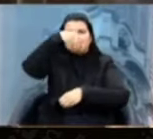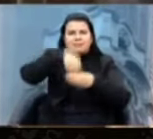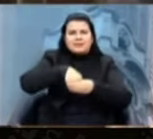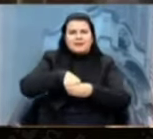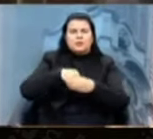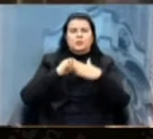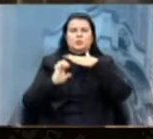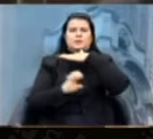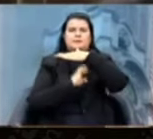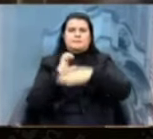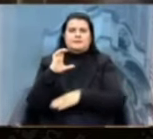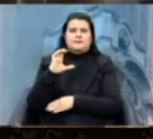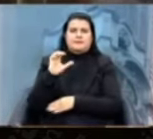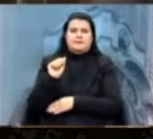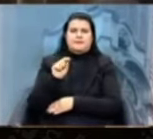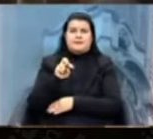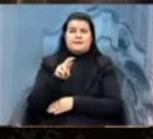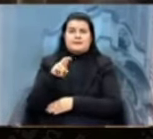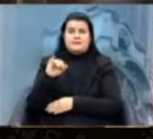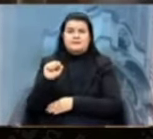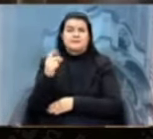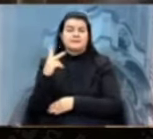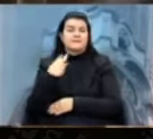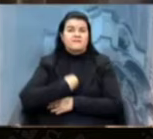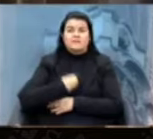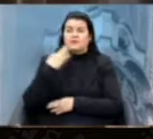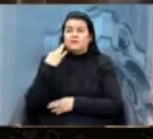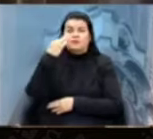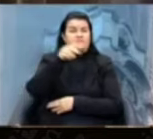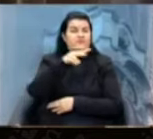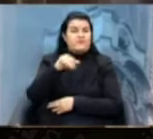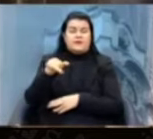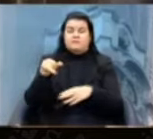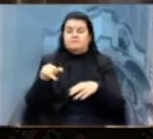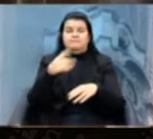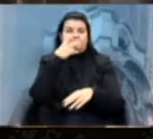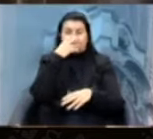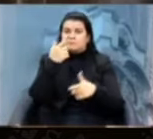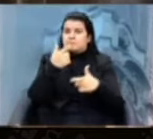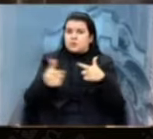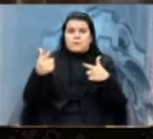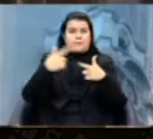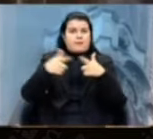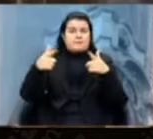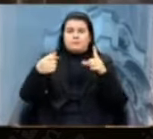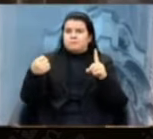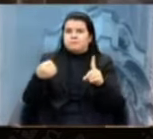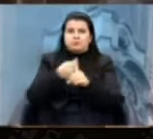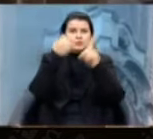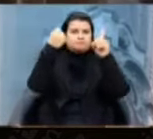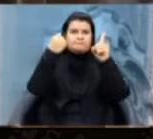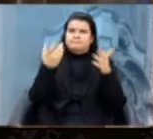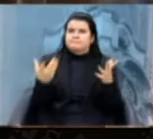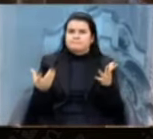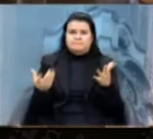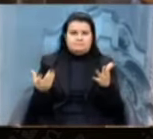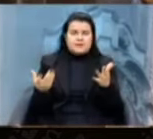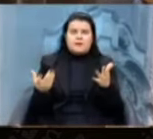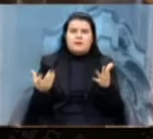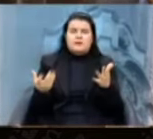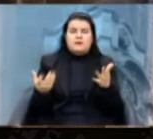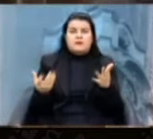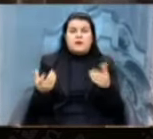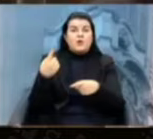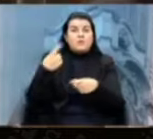vidas que terão um impacto direto a partir de uma decisão